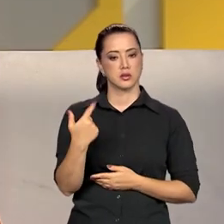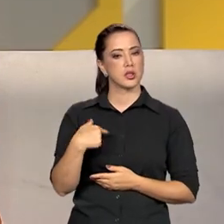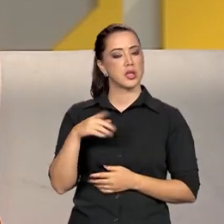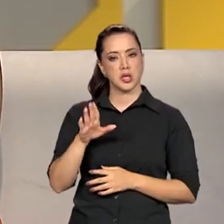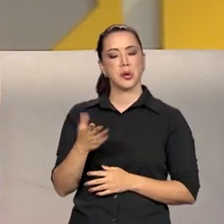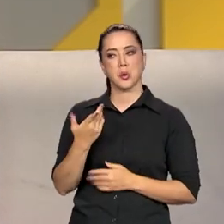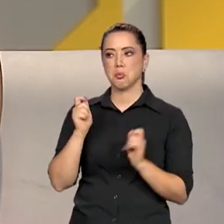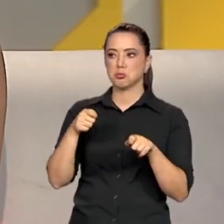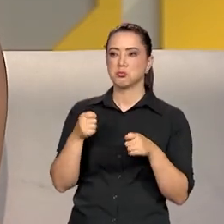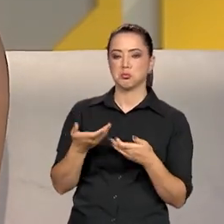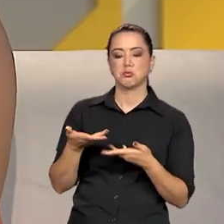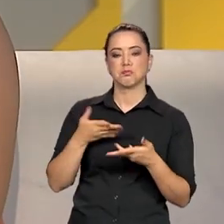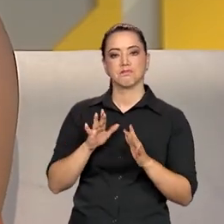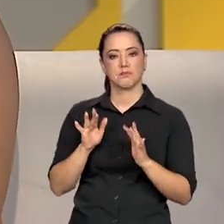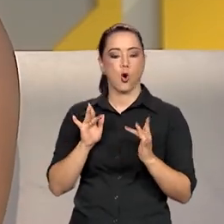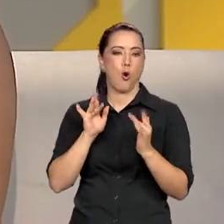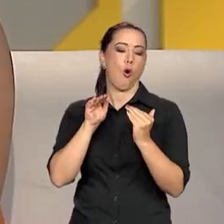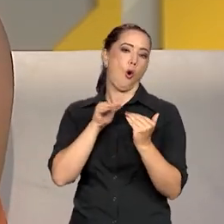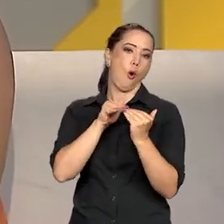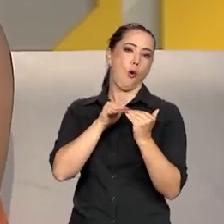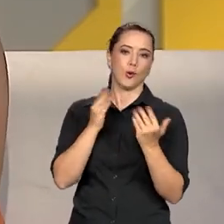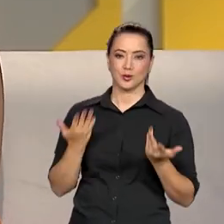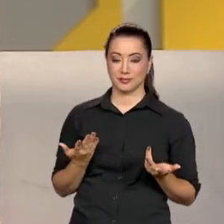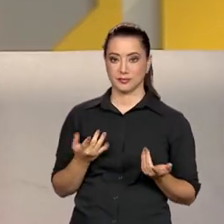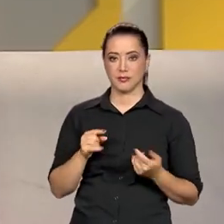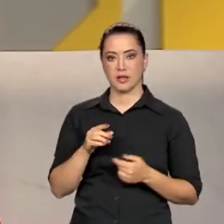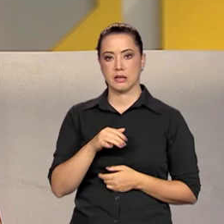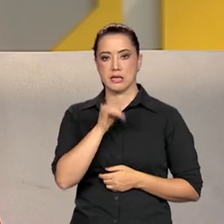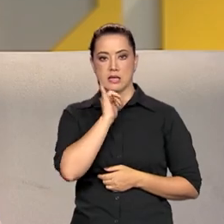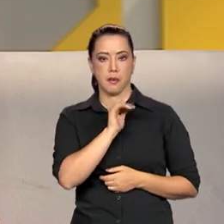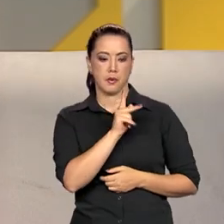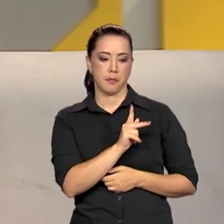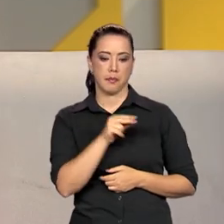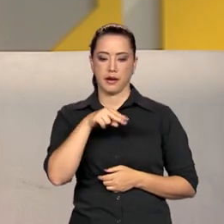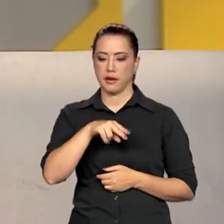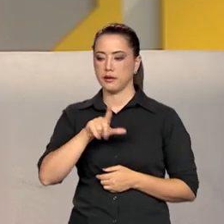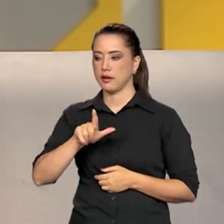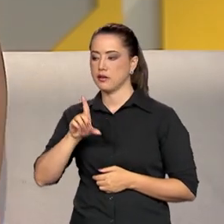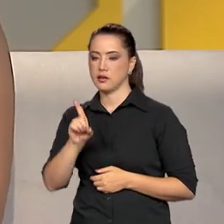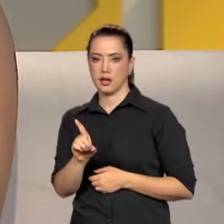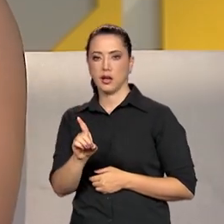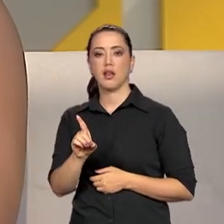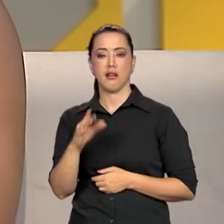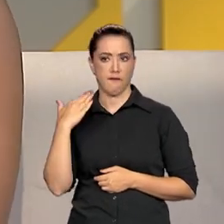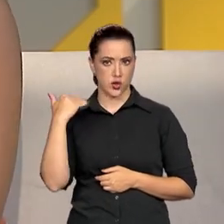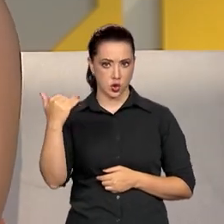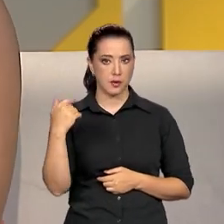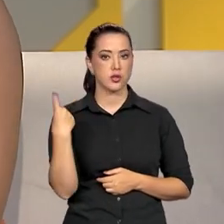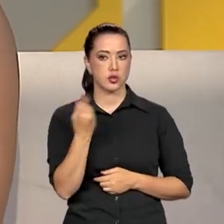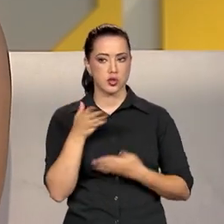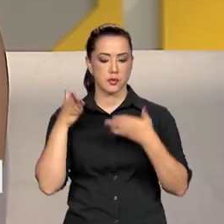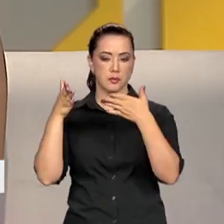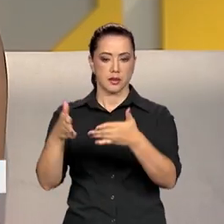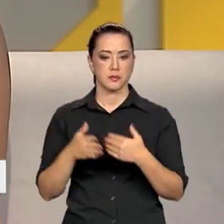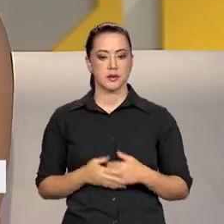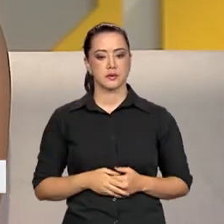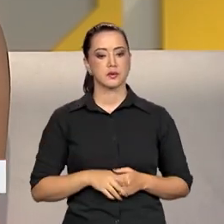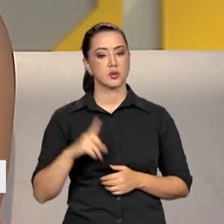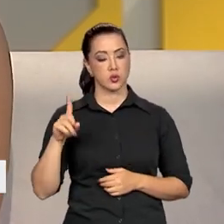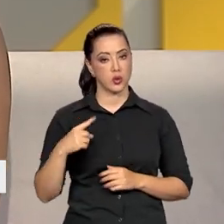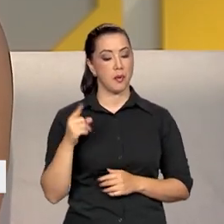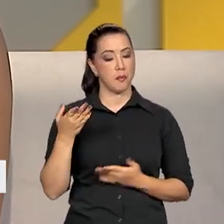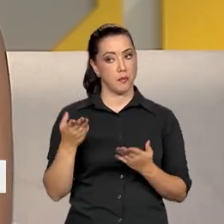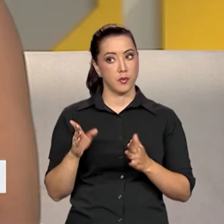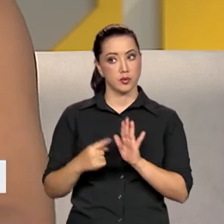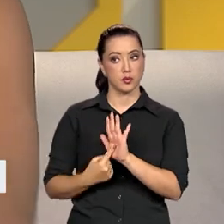ficou aberto a isso. Então, por exemplo, quando a gente for falar do PNLD, ele falou que vai nos convocar também. Só essa citalização do ministro de ter